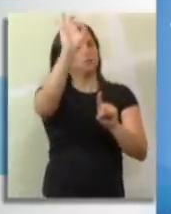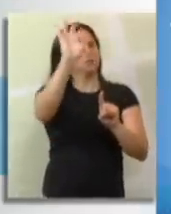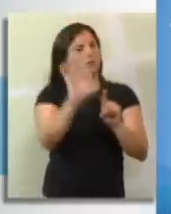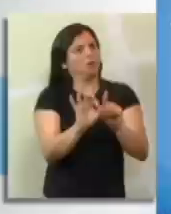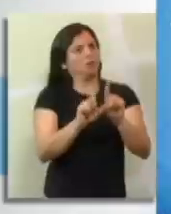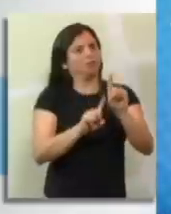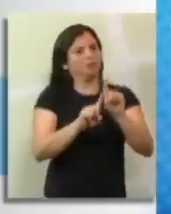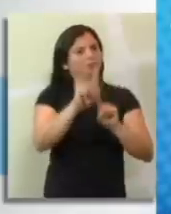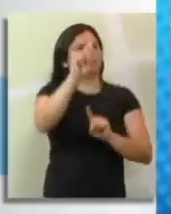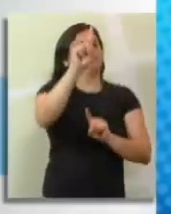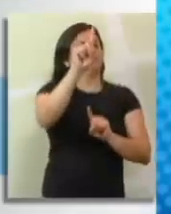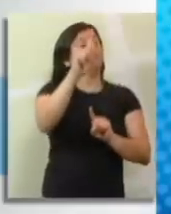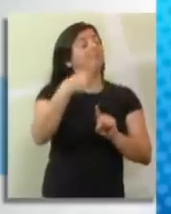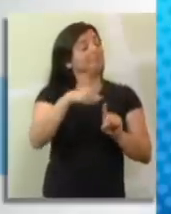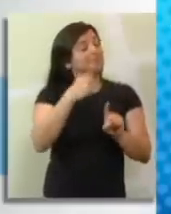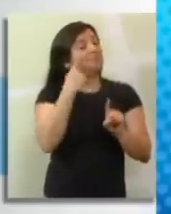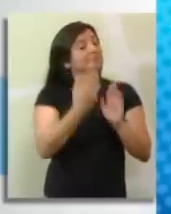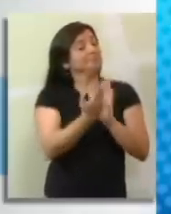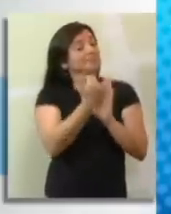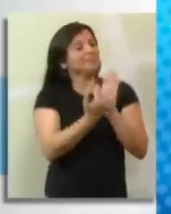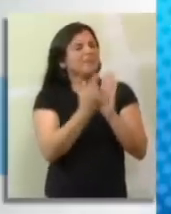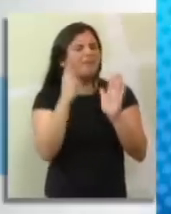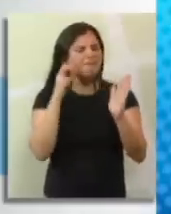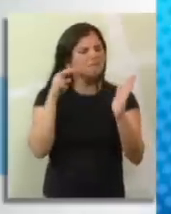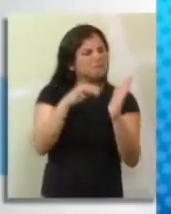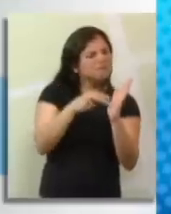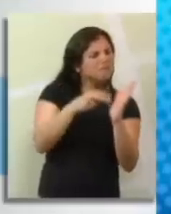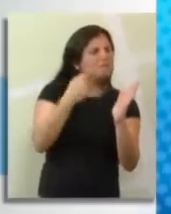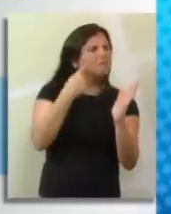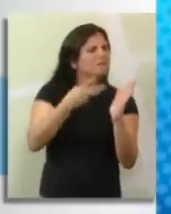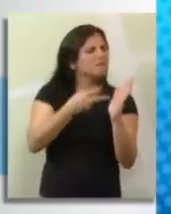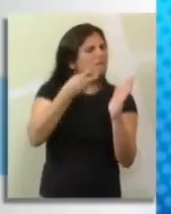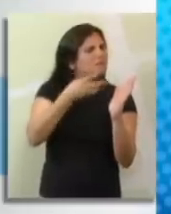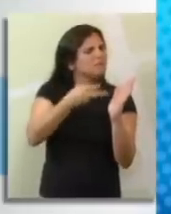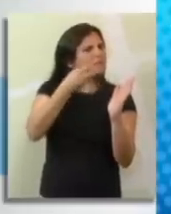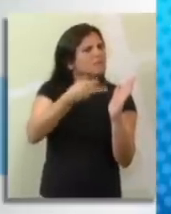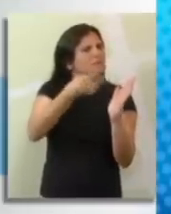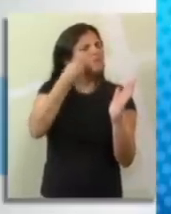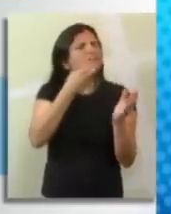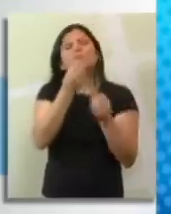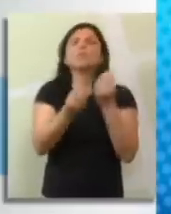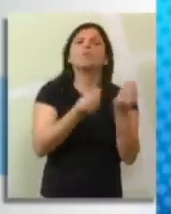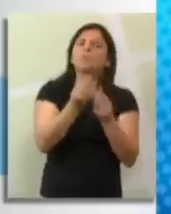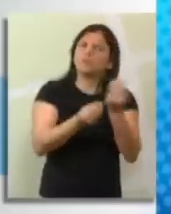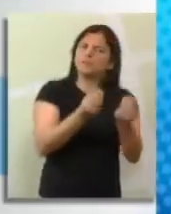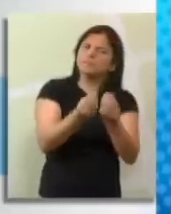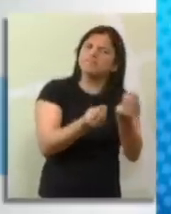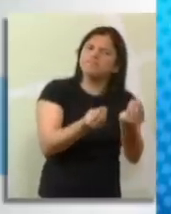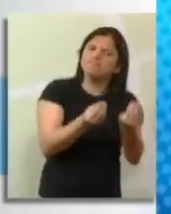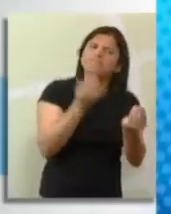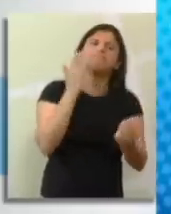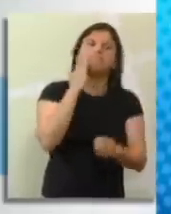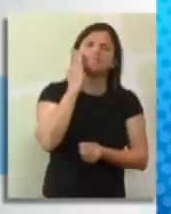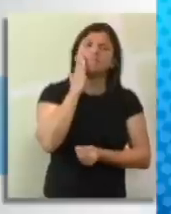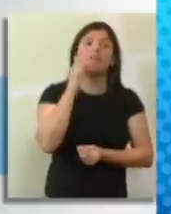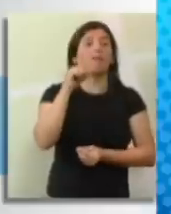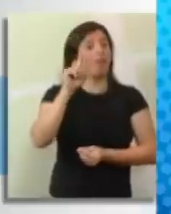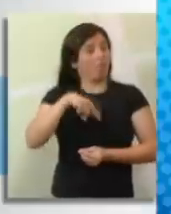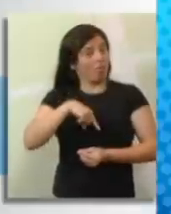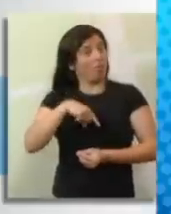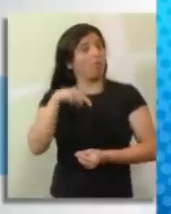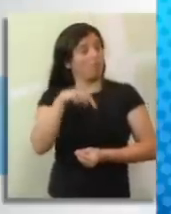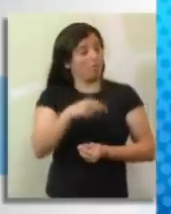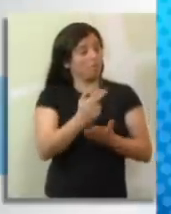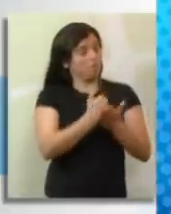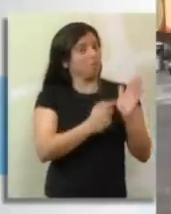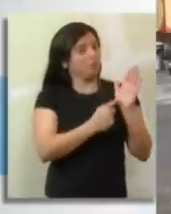Viu como é fácil? Bastou interpretar o gráfico pra entender os dados que Miguel falou. Aliás, você sabe que tipo de gráfico é esse que